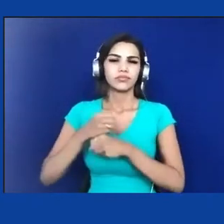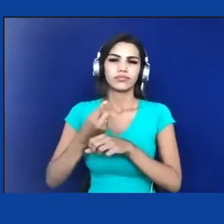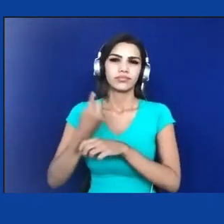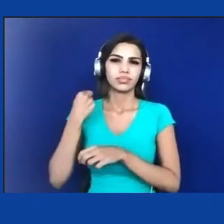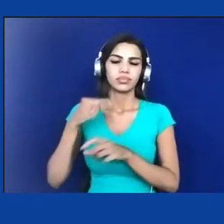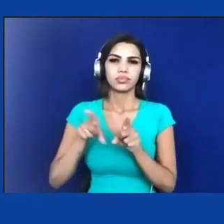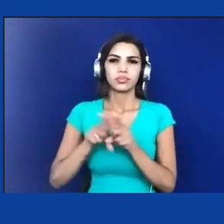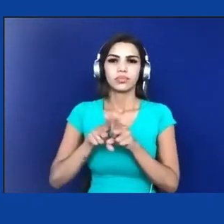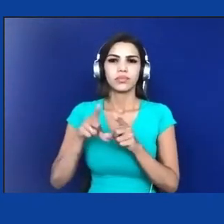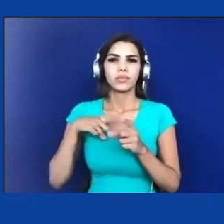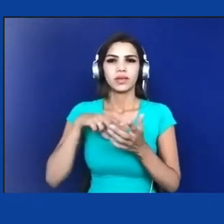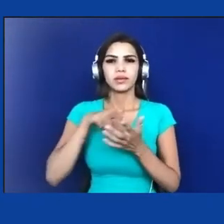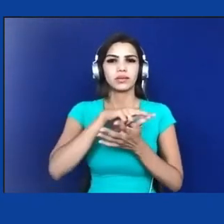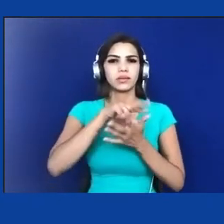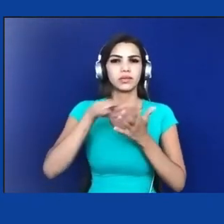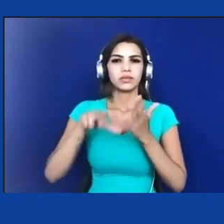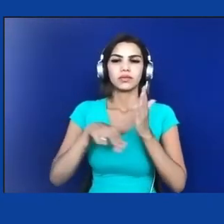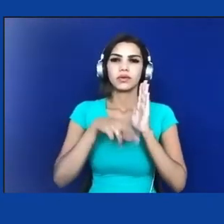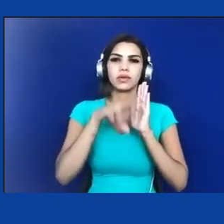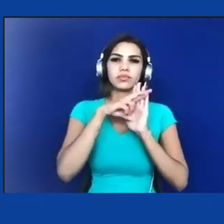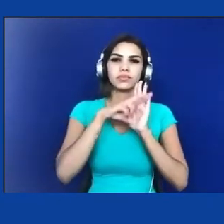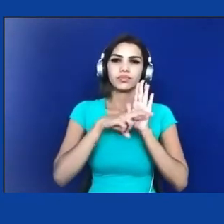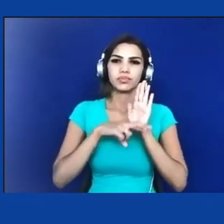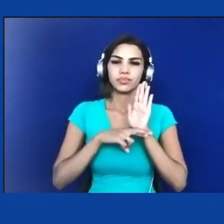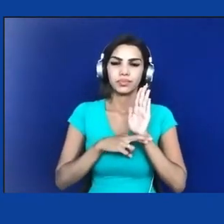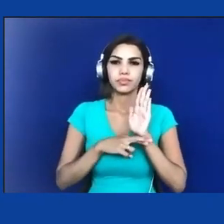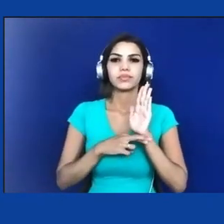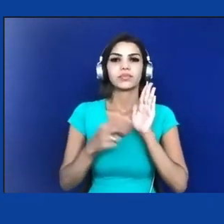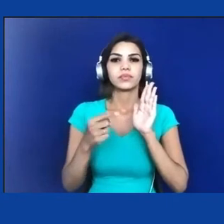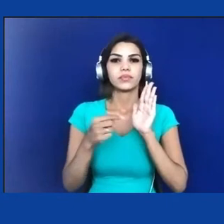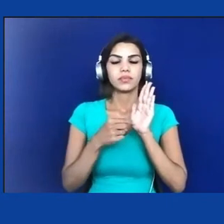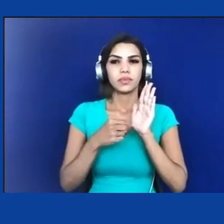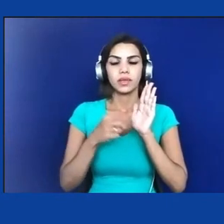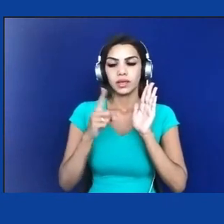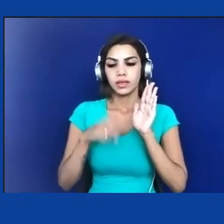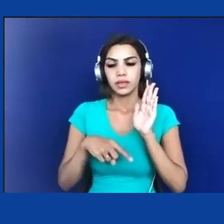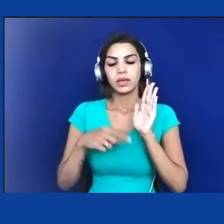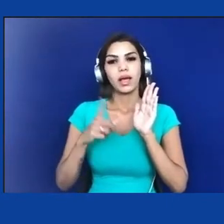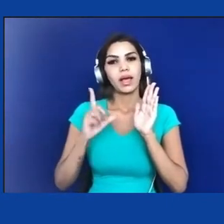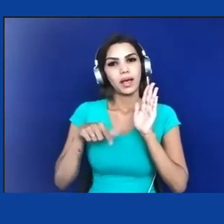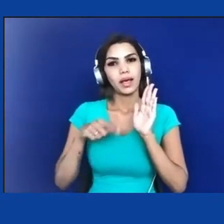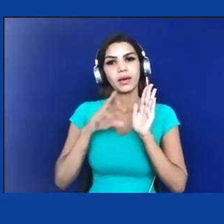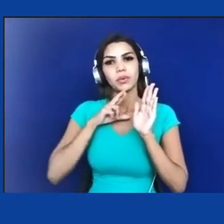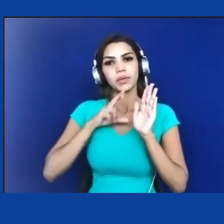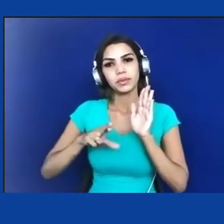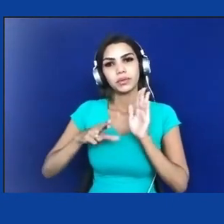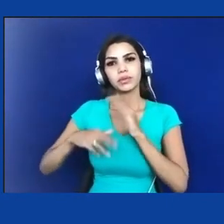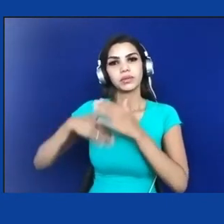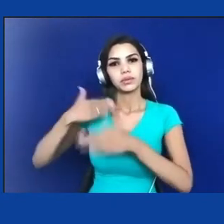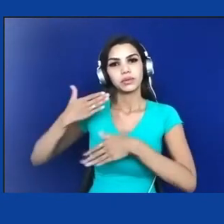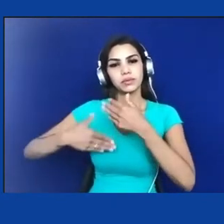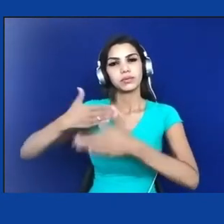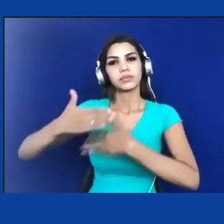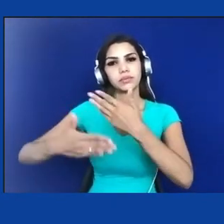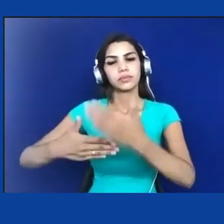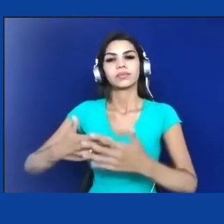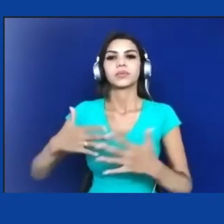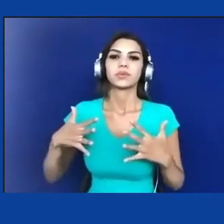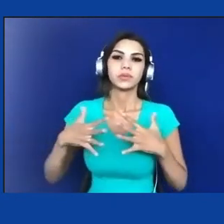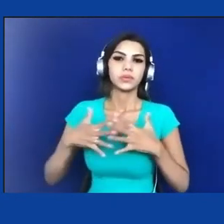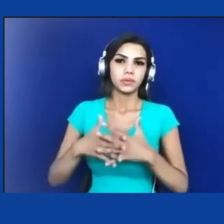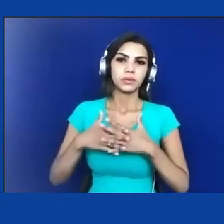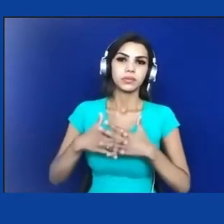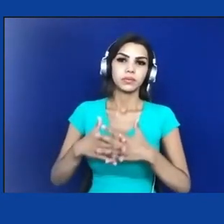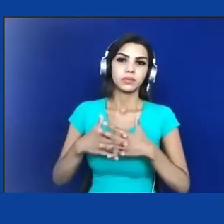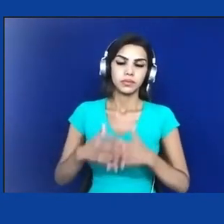normas que resultam de um processo bastante complexo e disposto no tempo de